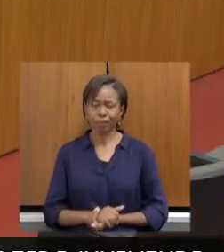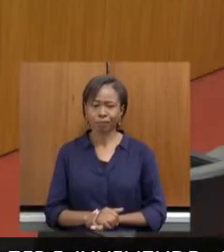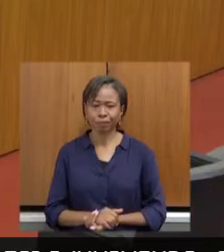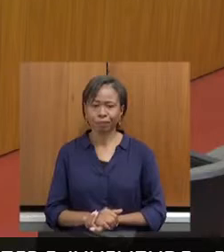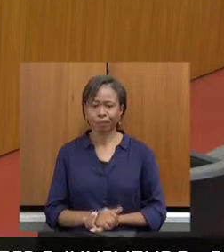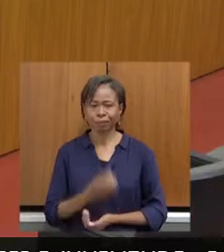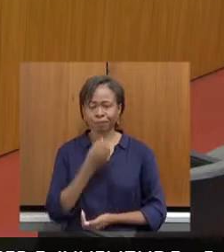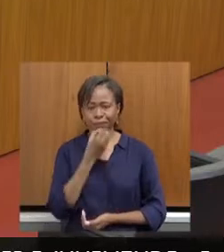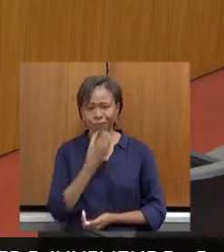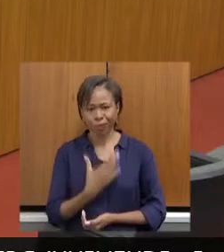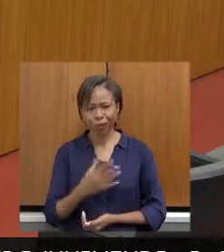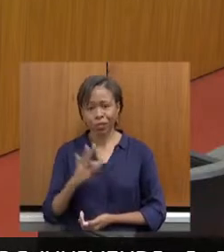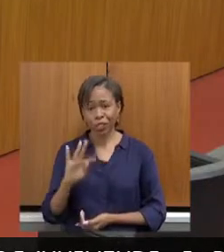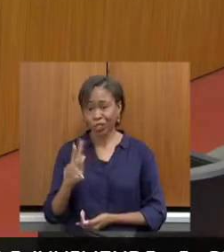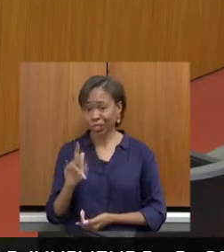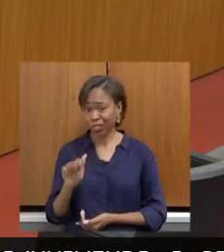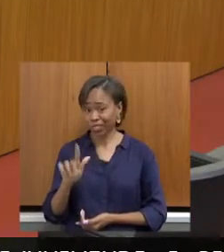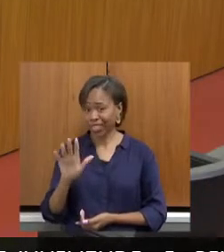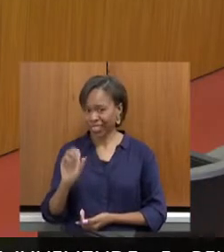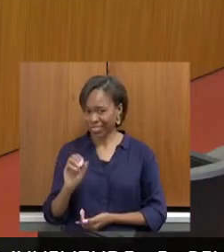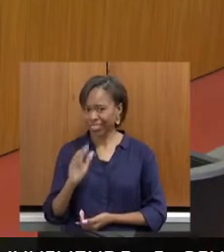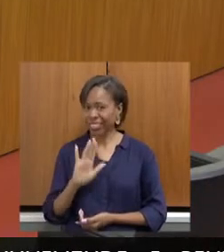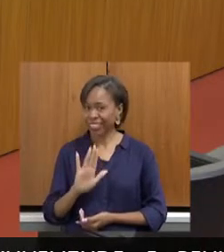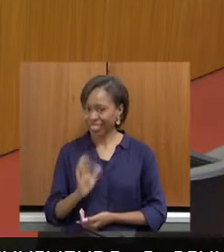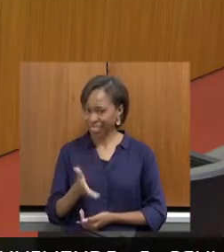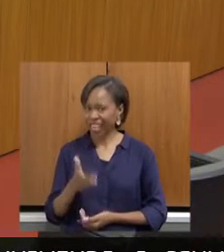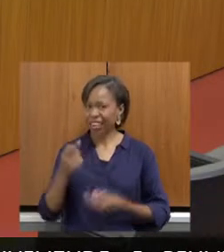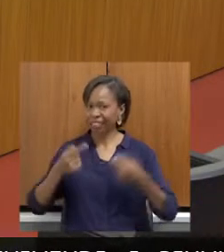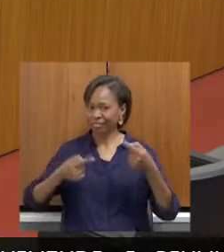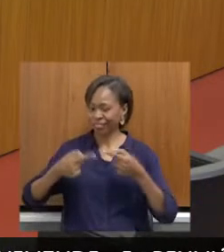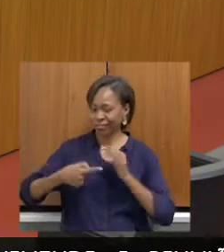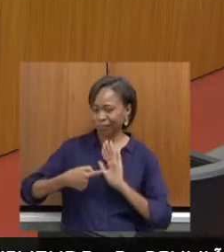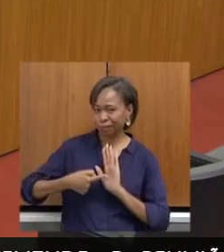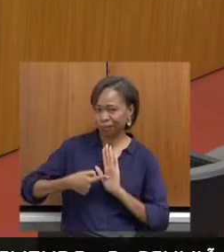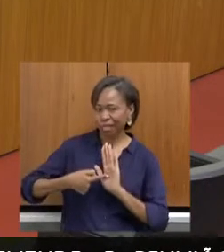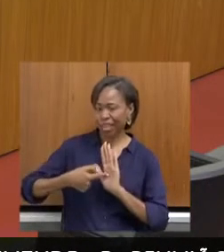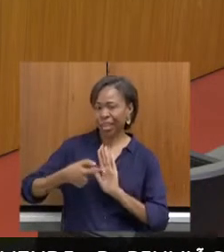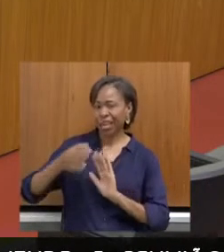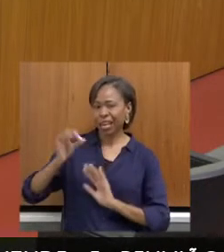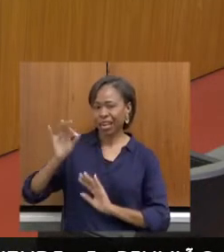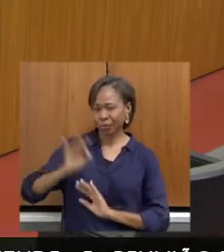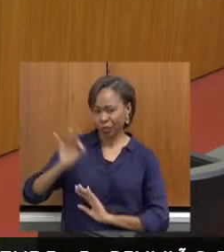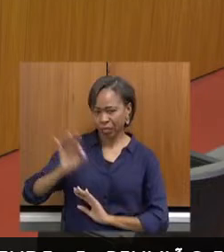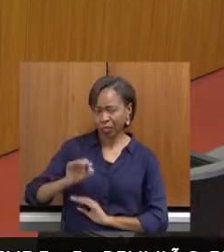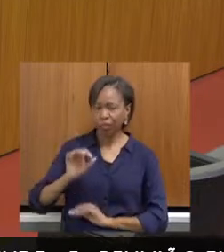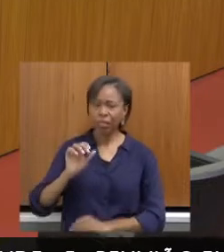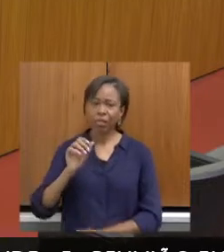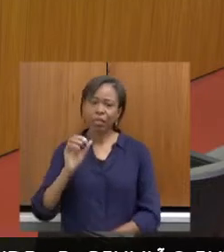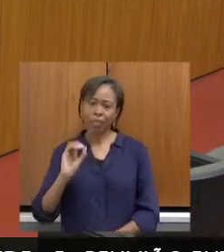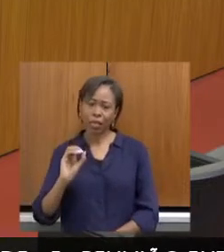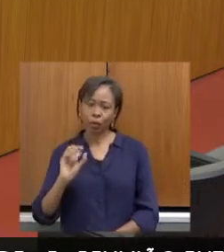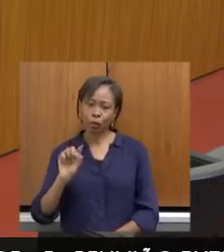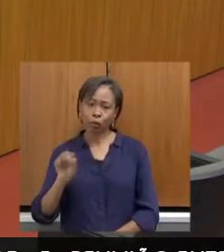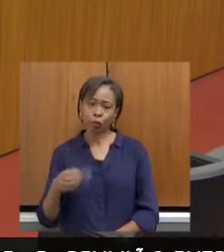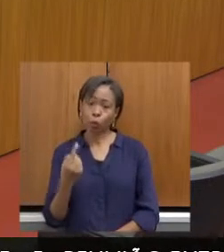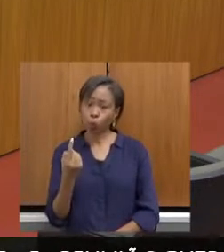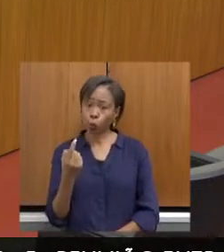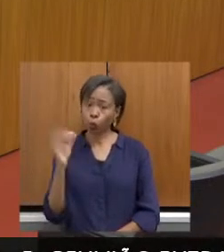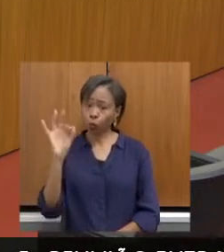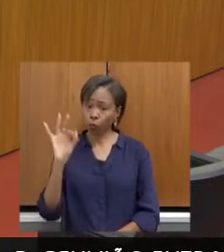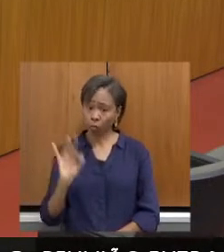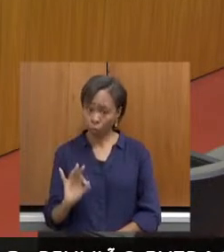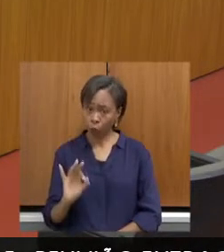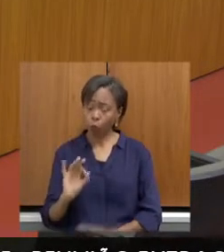Está bom, Tiago. Pois é, nós já começamos aqui a debater em números. É 0,1% do repasso do ICMS,